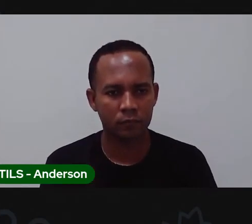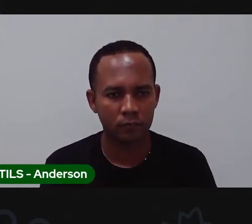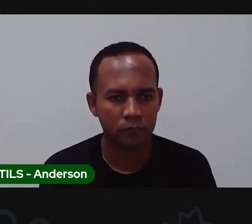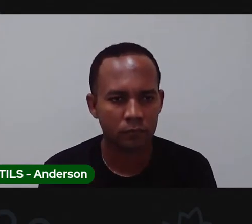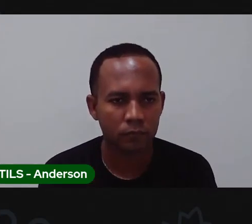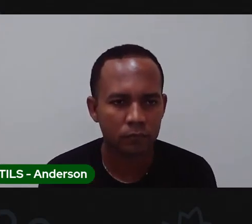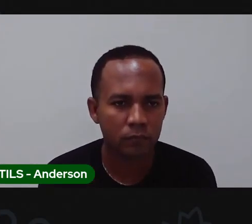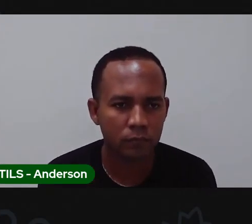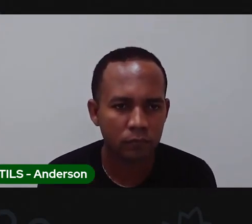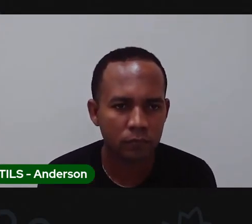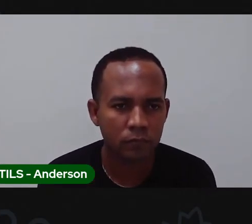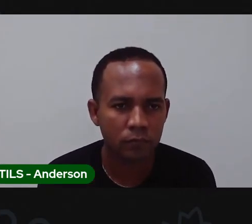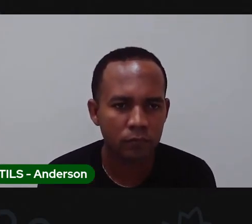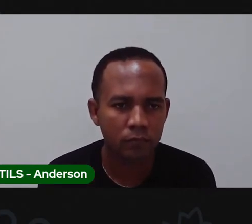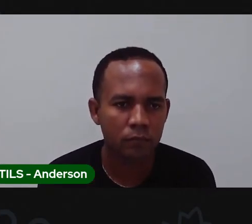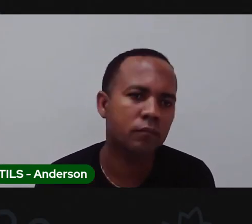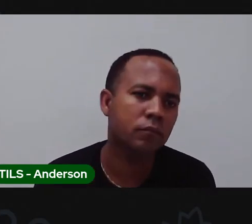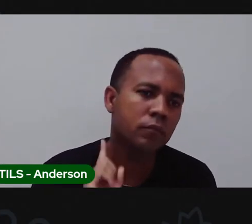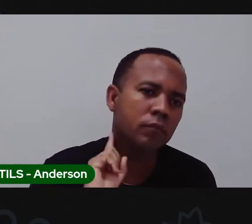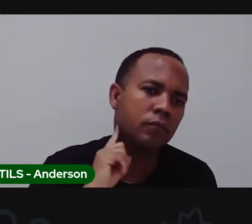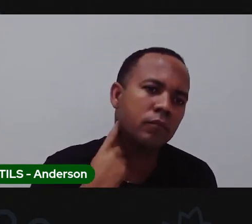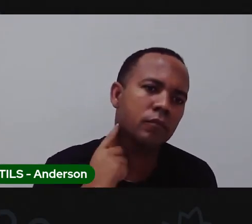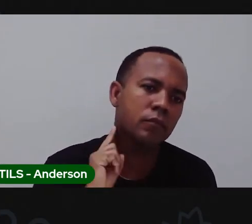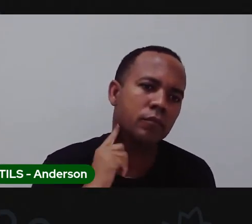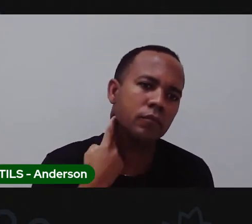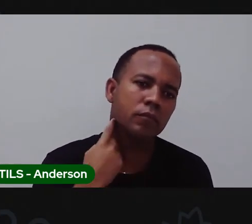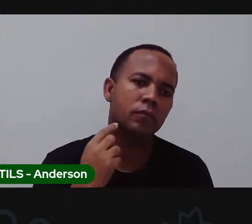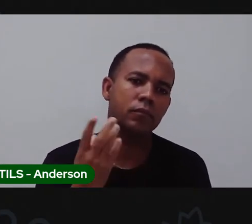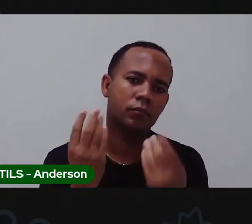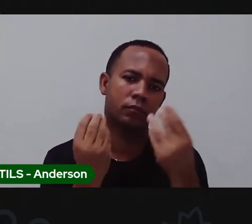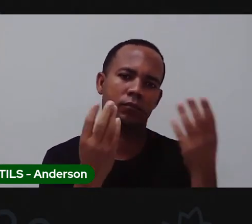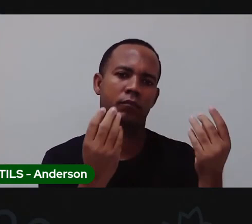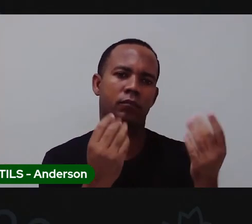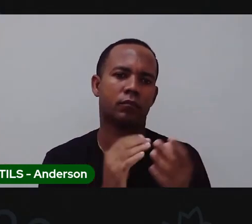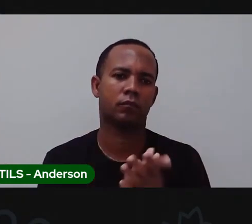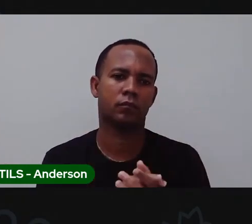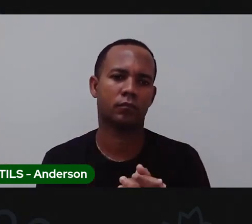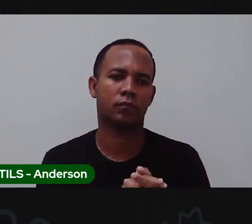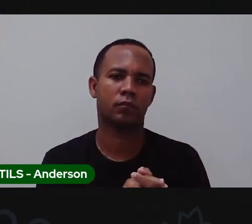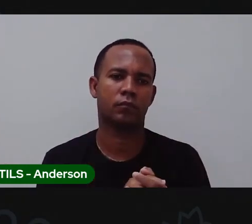a quantidade de sujeira que tá aqui dentro tá vendo ó